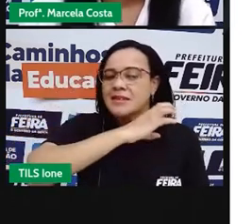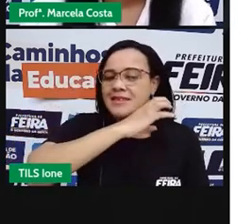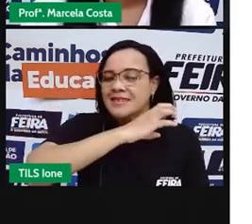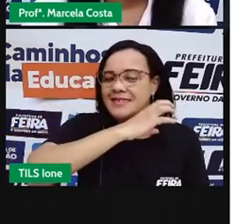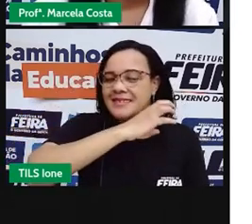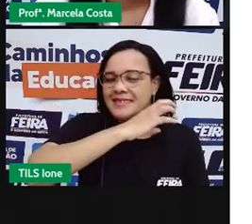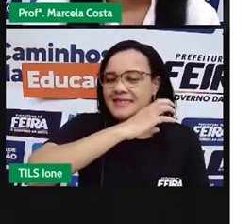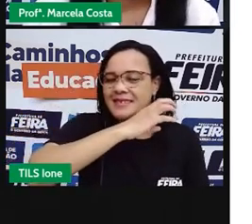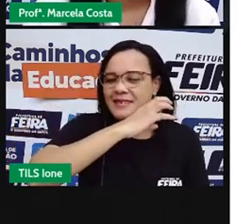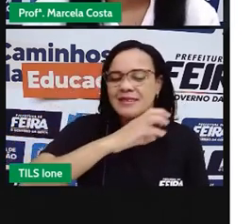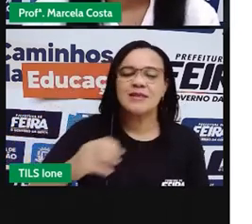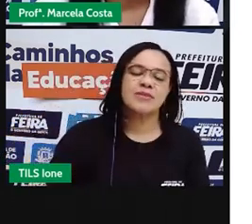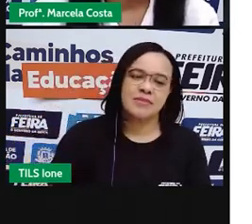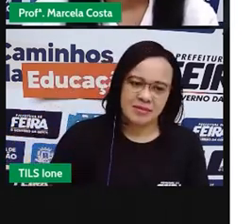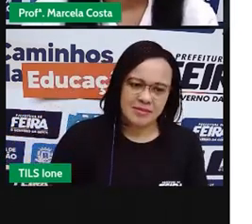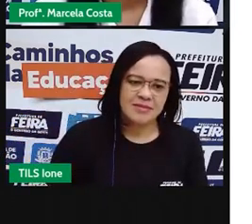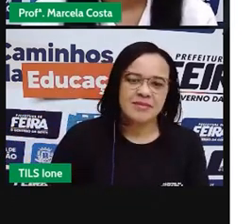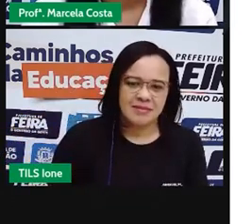menor animal.